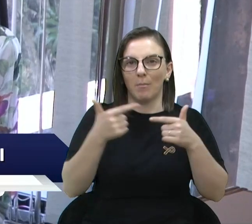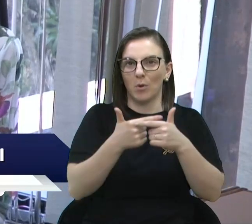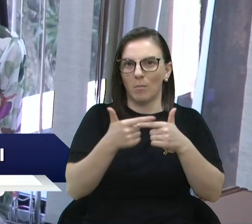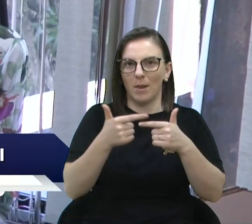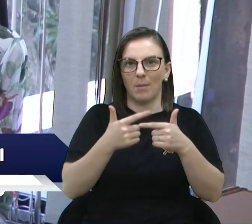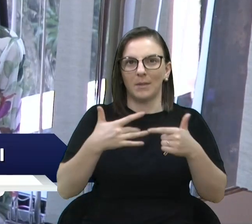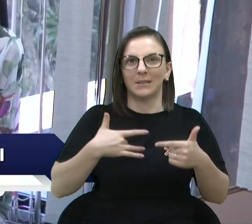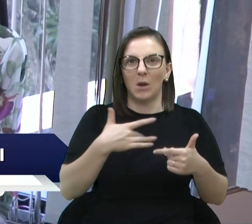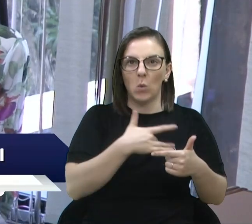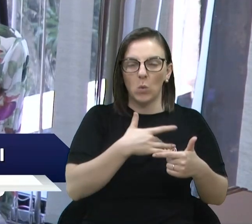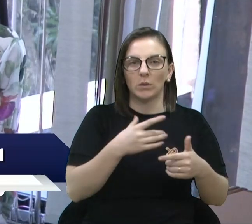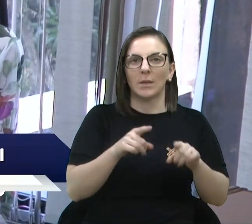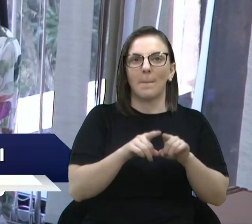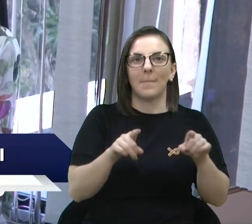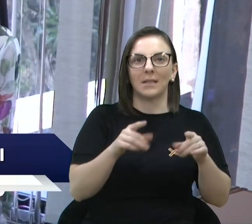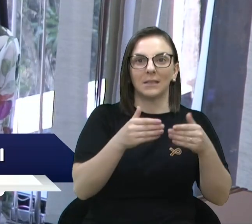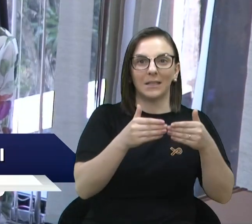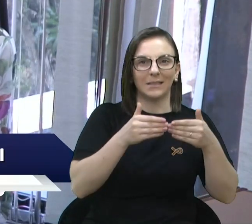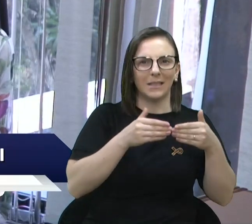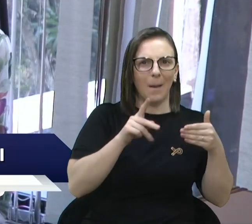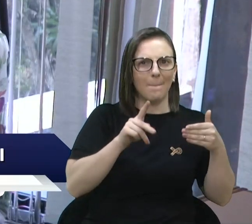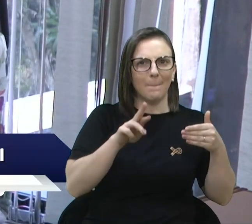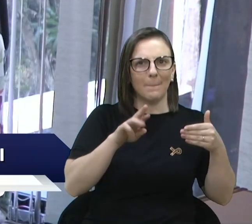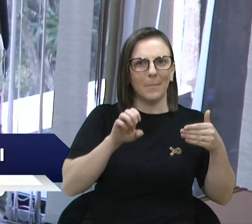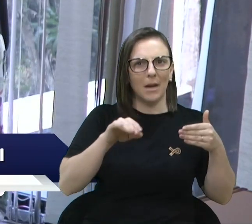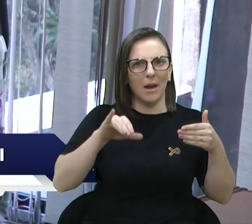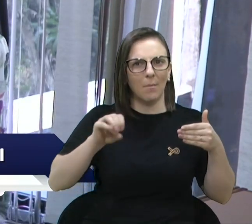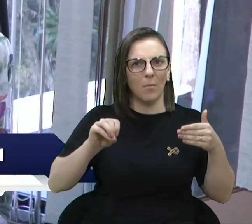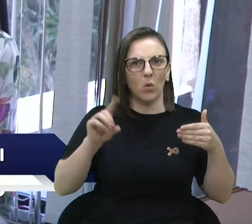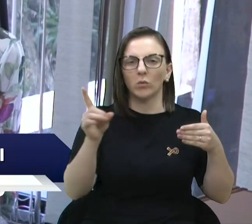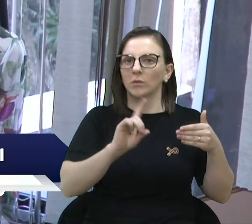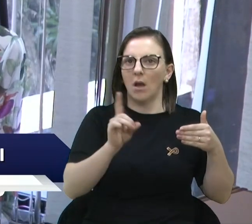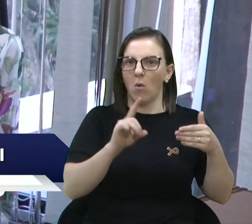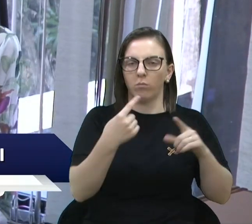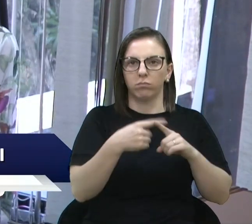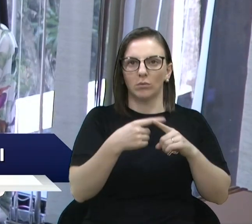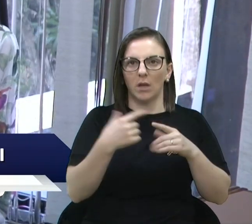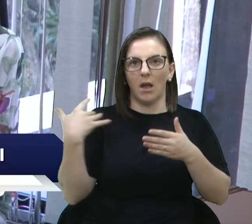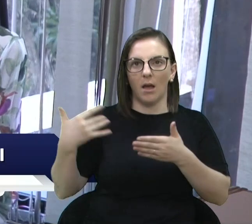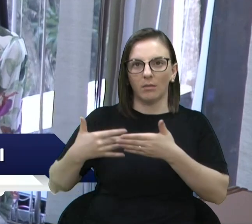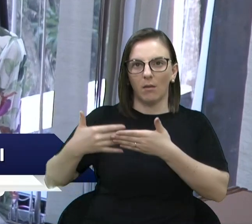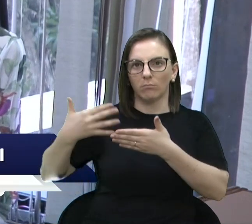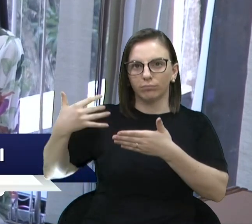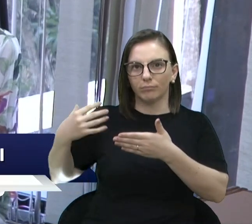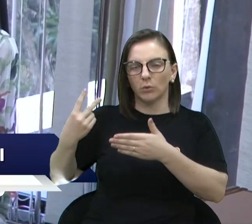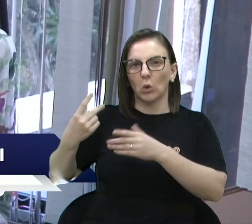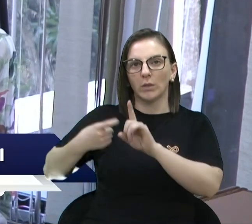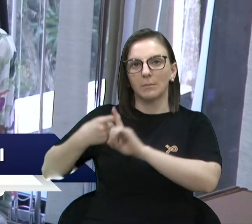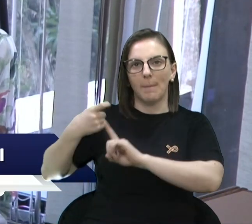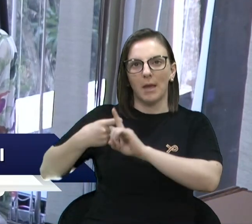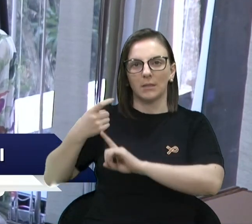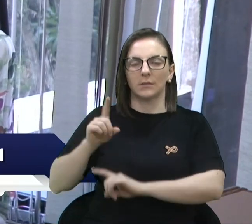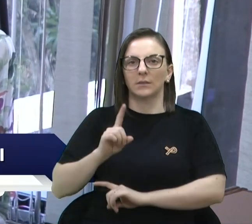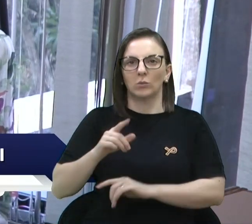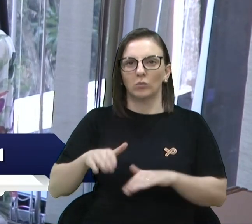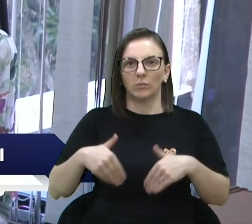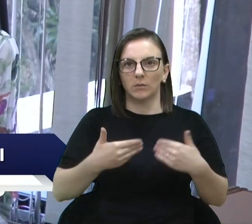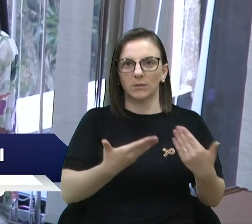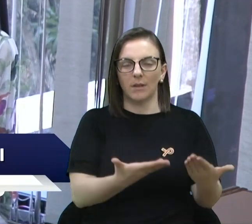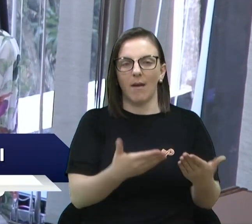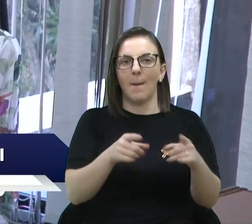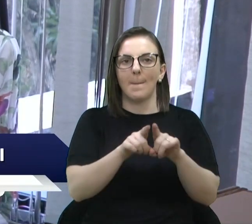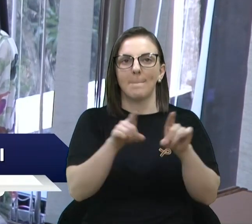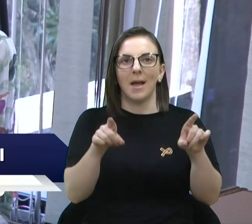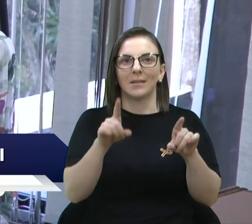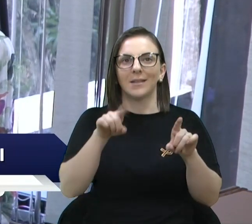-prêmios não, porque a gente não estava concedendo até dois meses atrás. Mas tem sido uma luta diária. Porque,